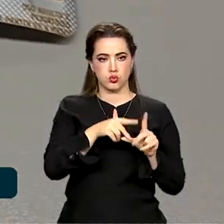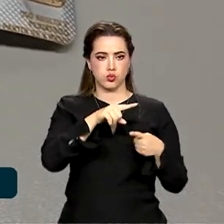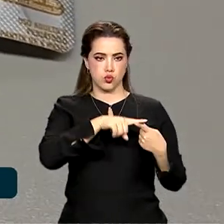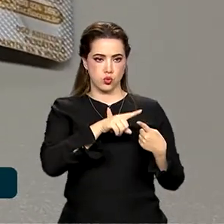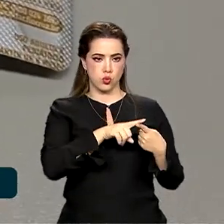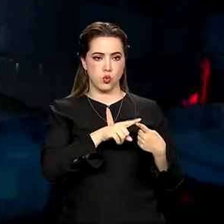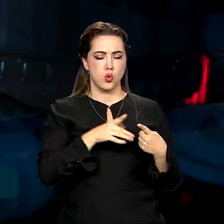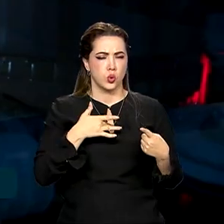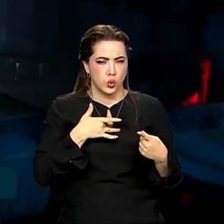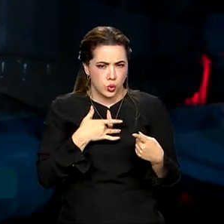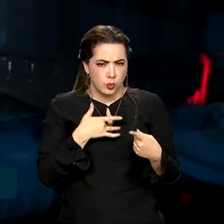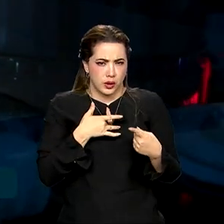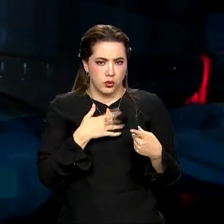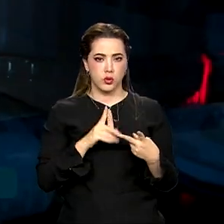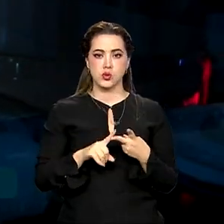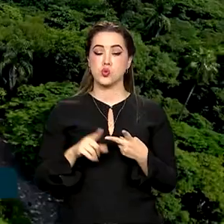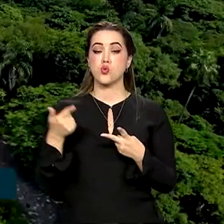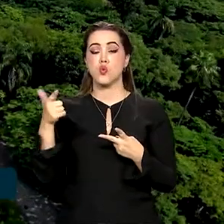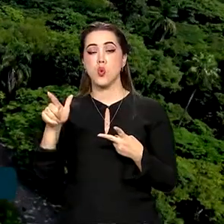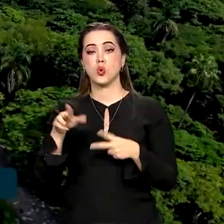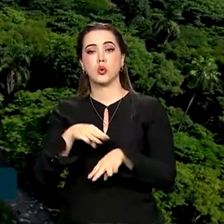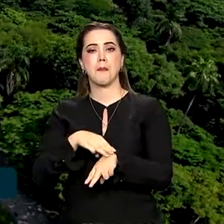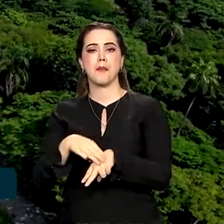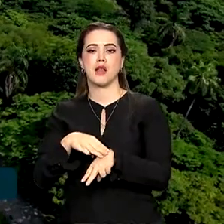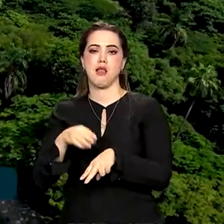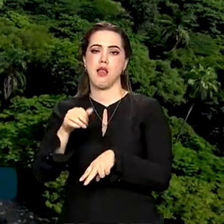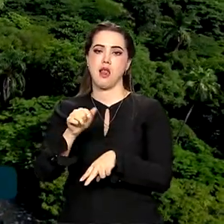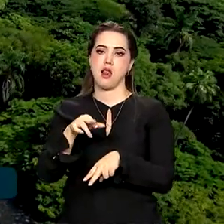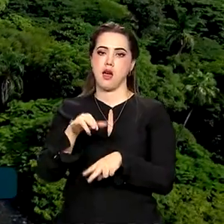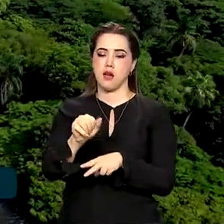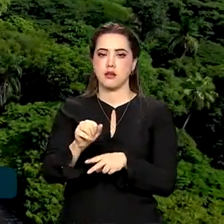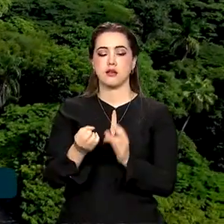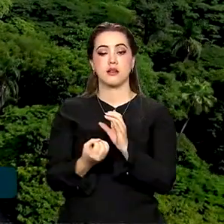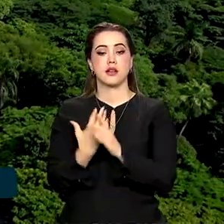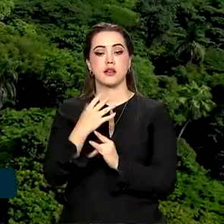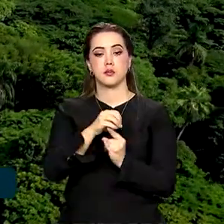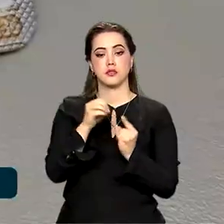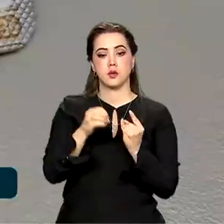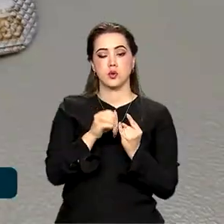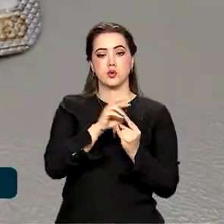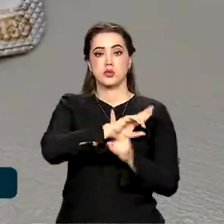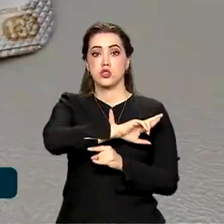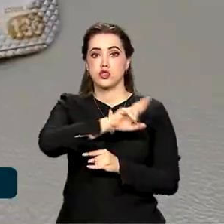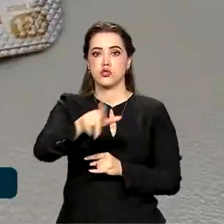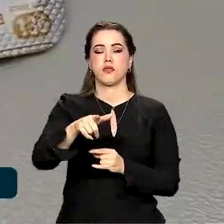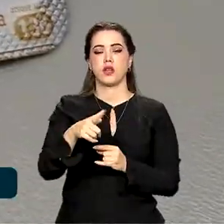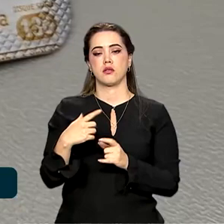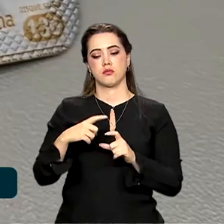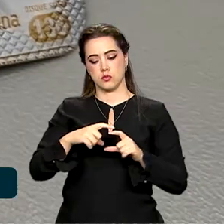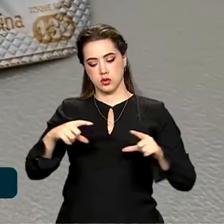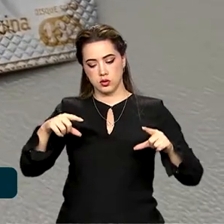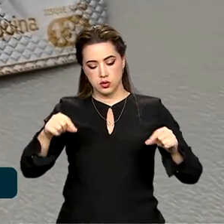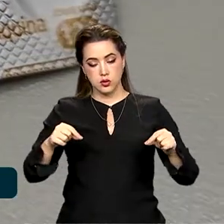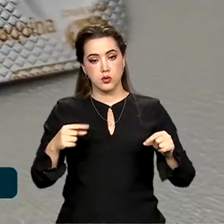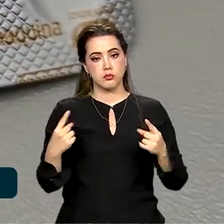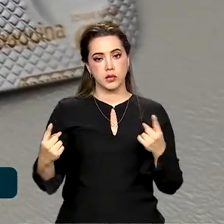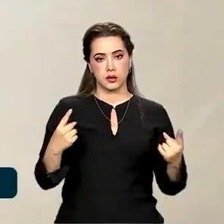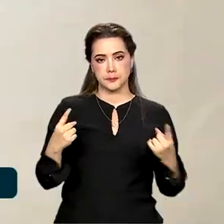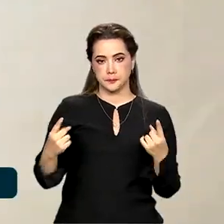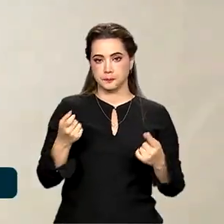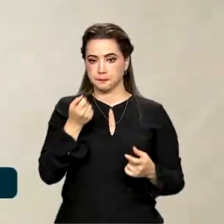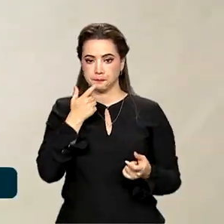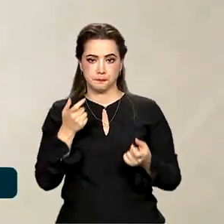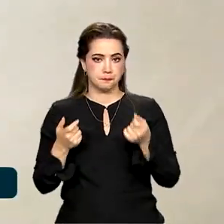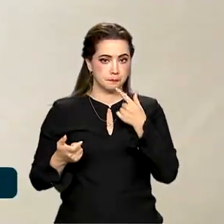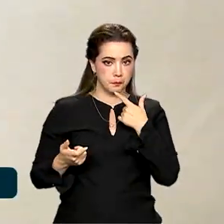e malária estão sendo produzidos pela Fiocruz com diferenças na embalagem para cada dosagem.